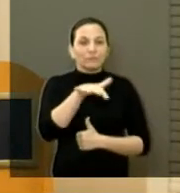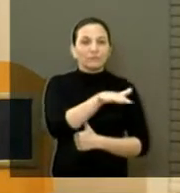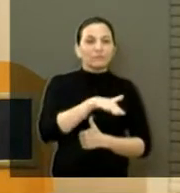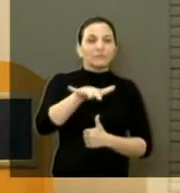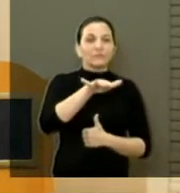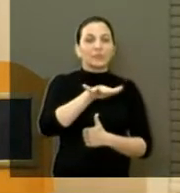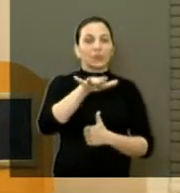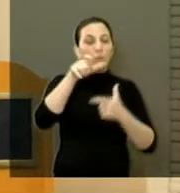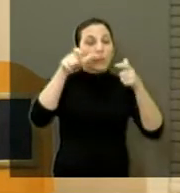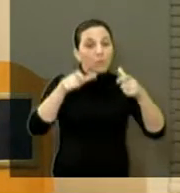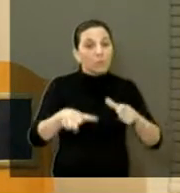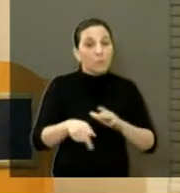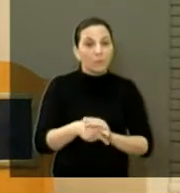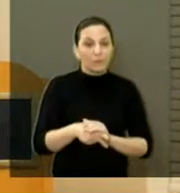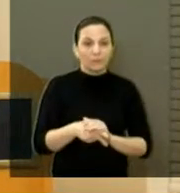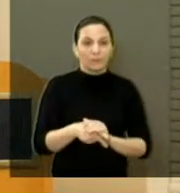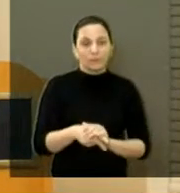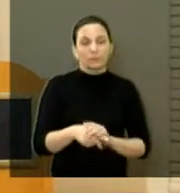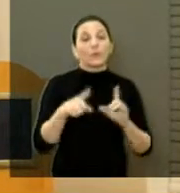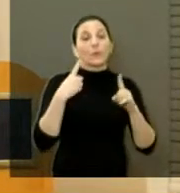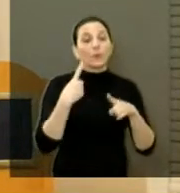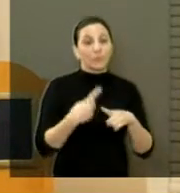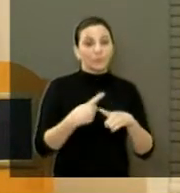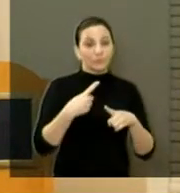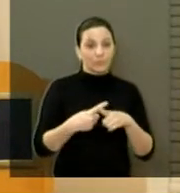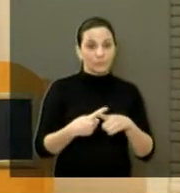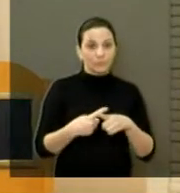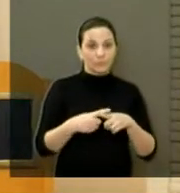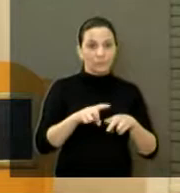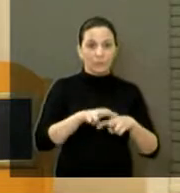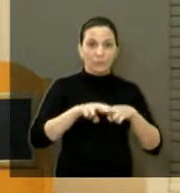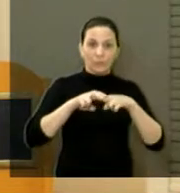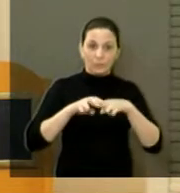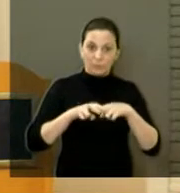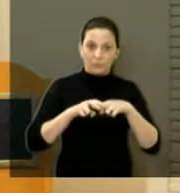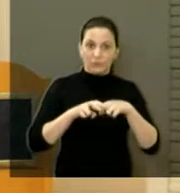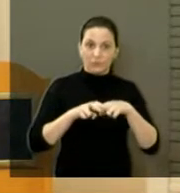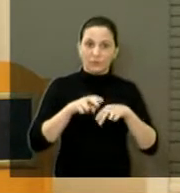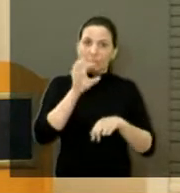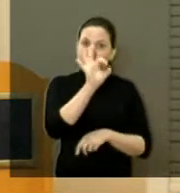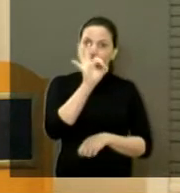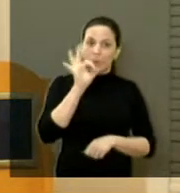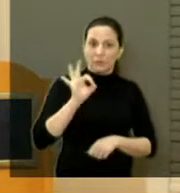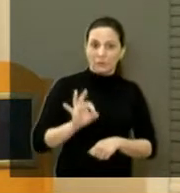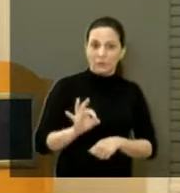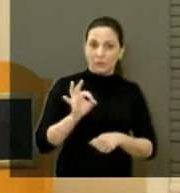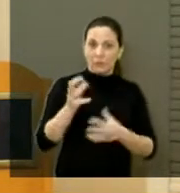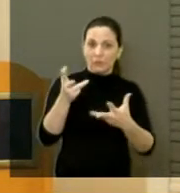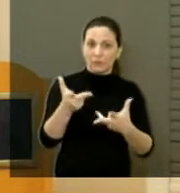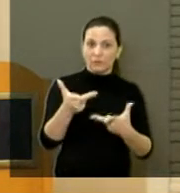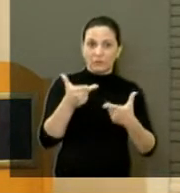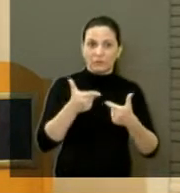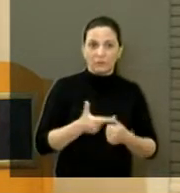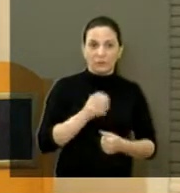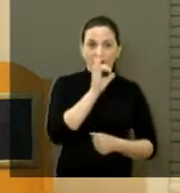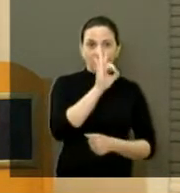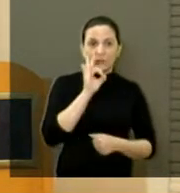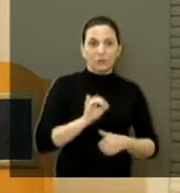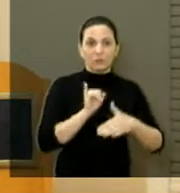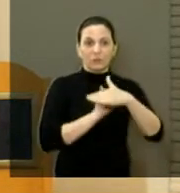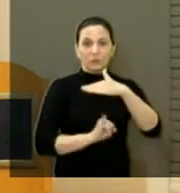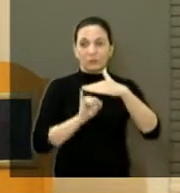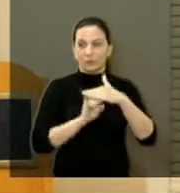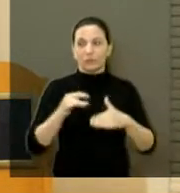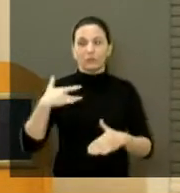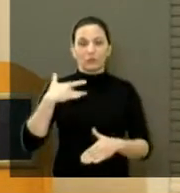locais. Além disso, destinará um porcentual de arrecadação financeira para as entidades